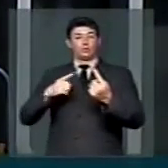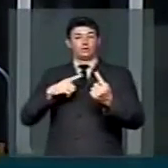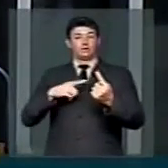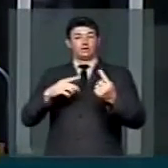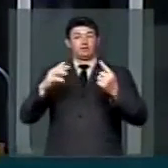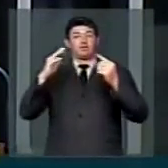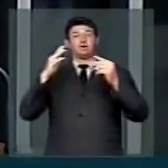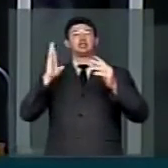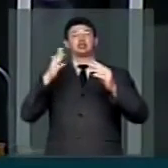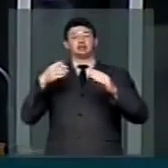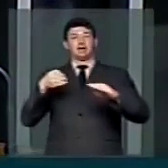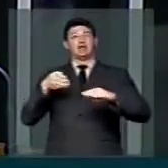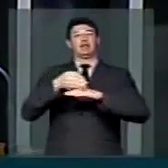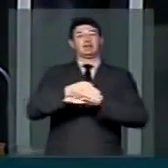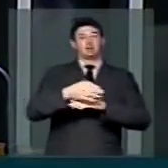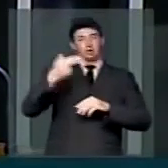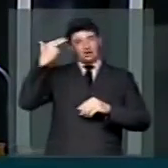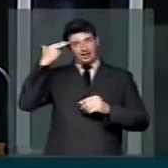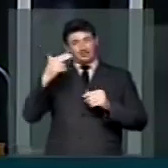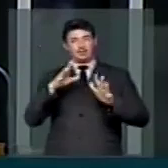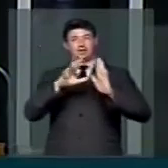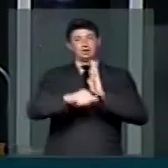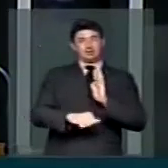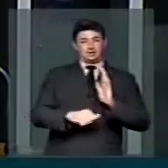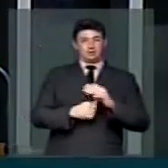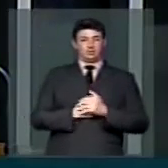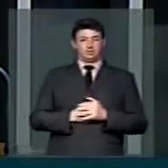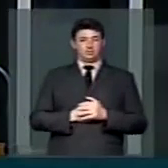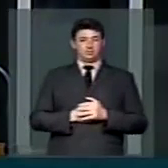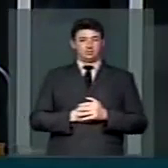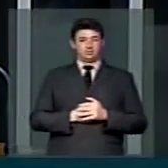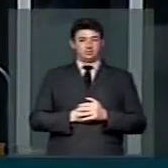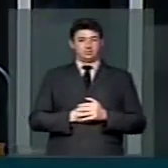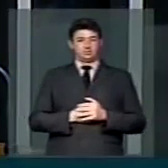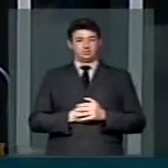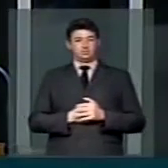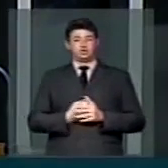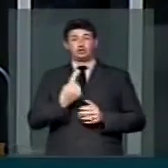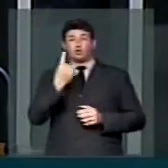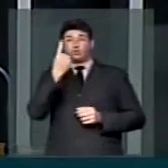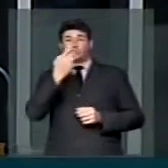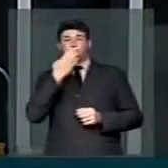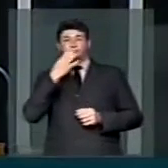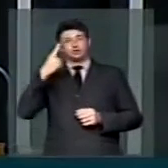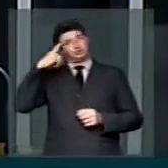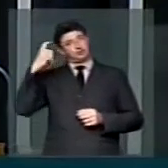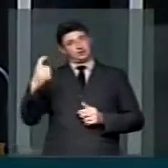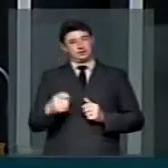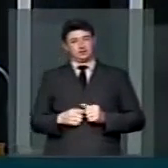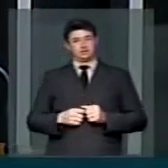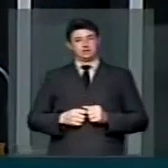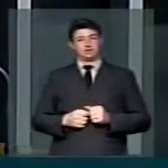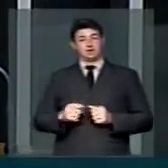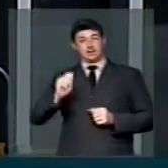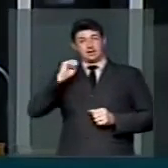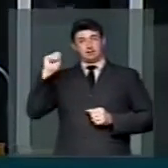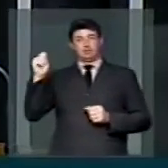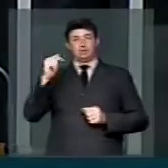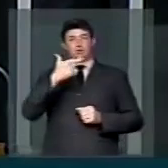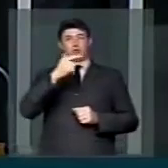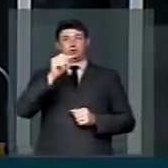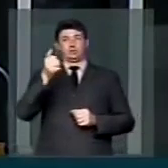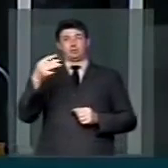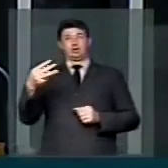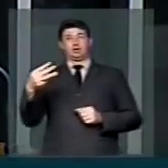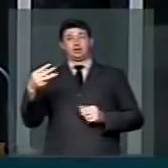casa invadida ou foi vítima de ao menos um tipo de crime de abril de 2013